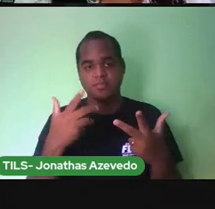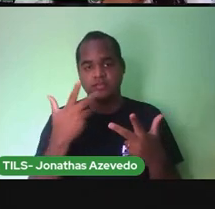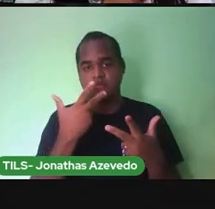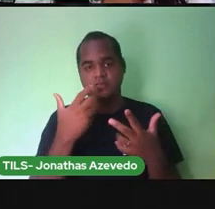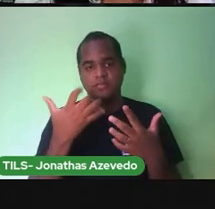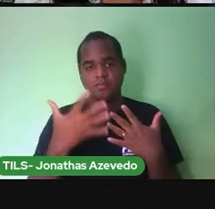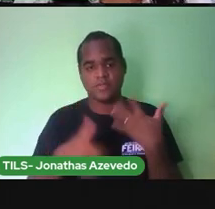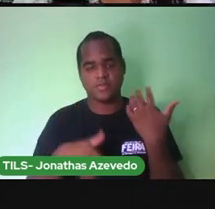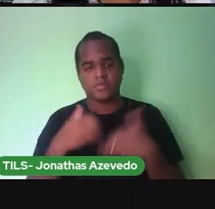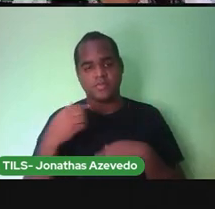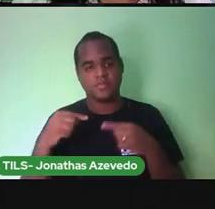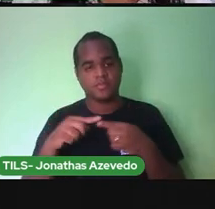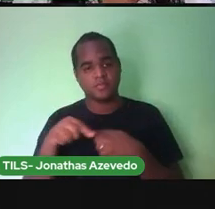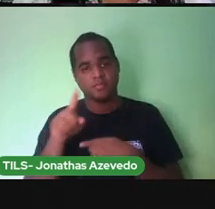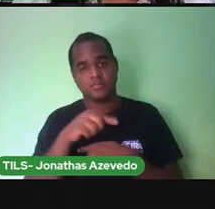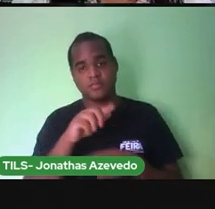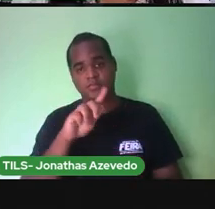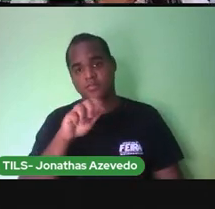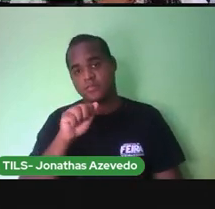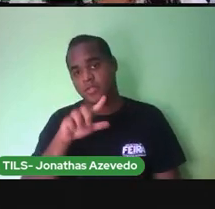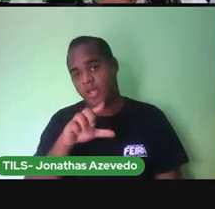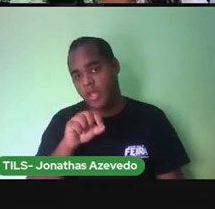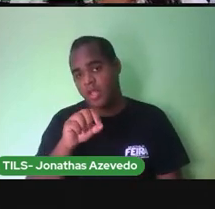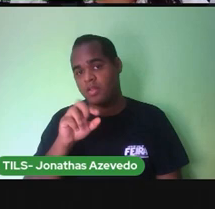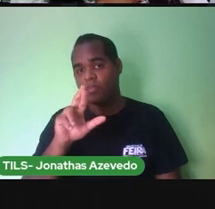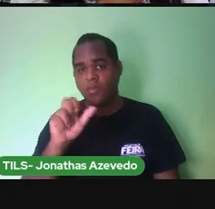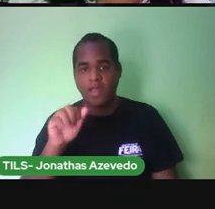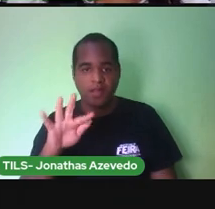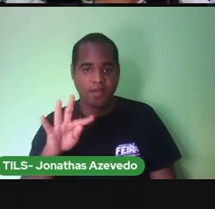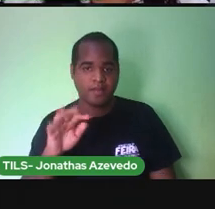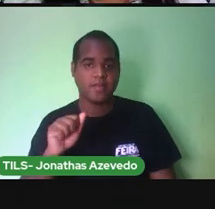Galo Rata Pata